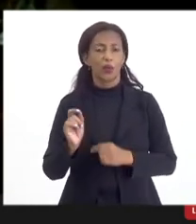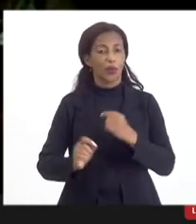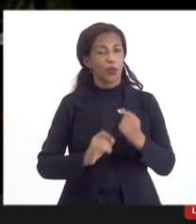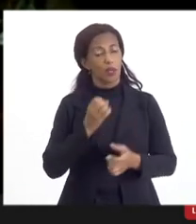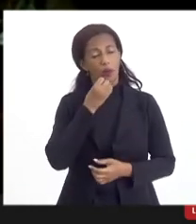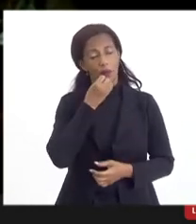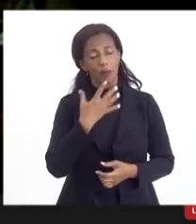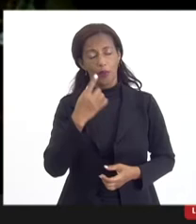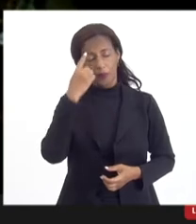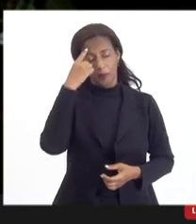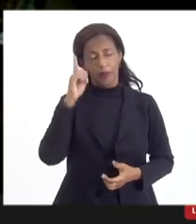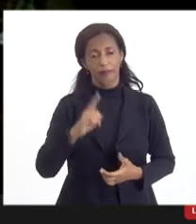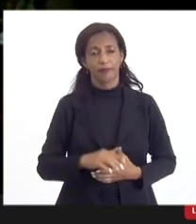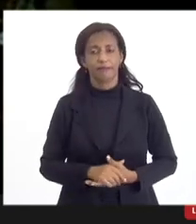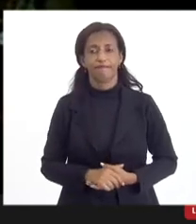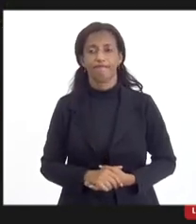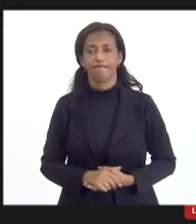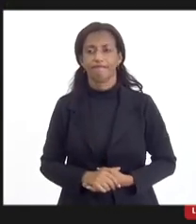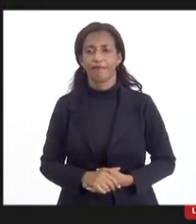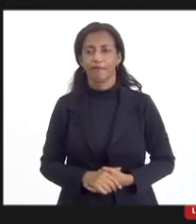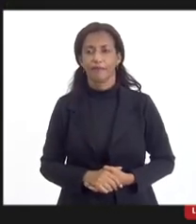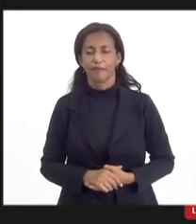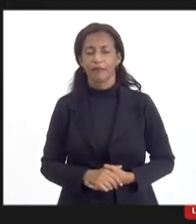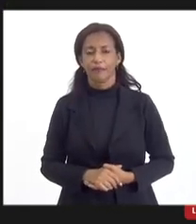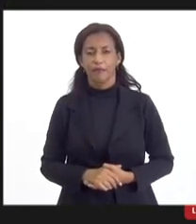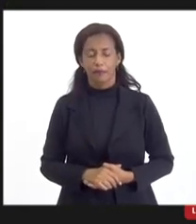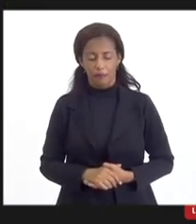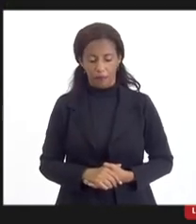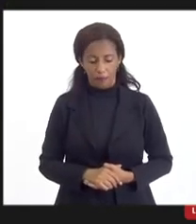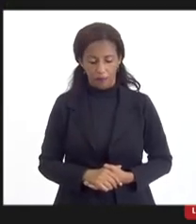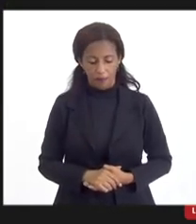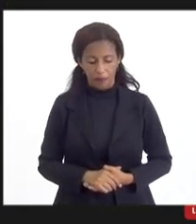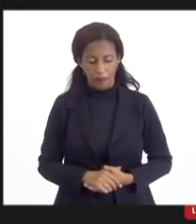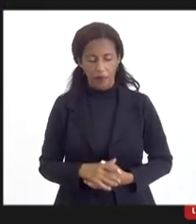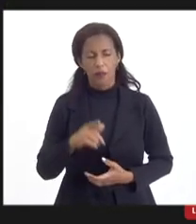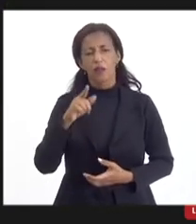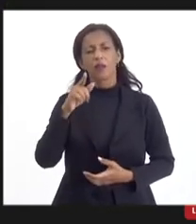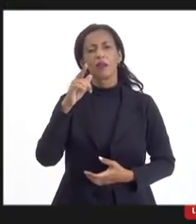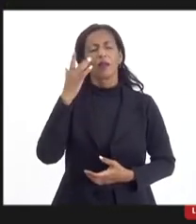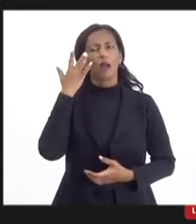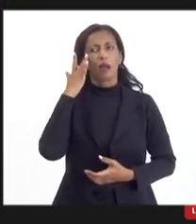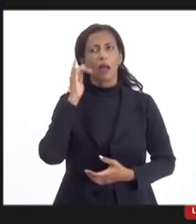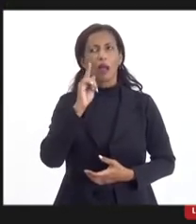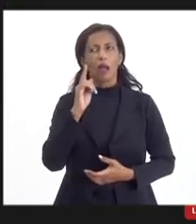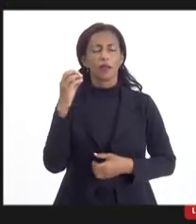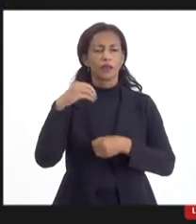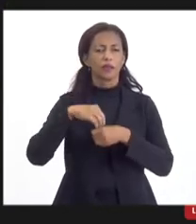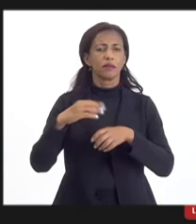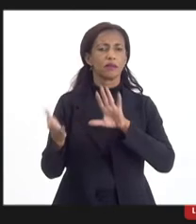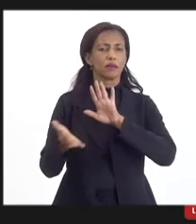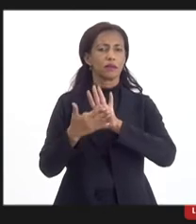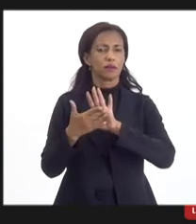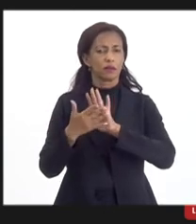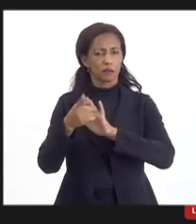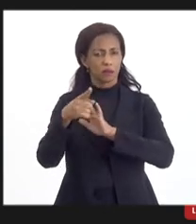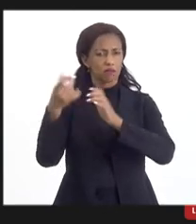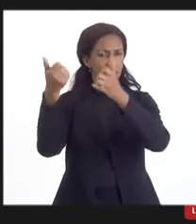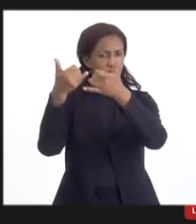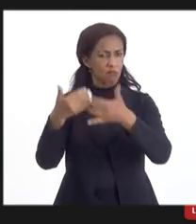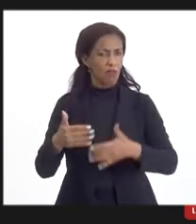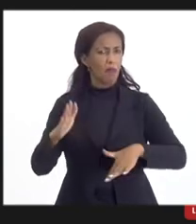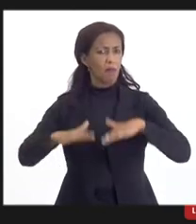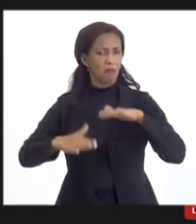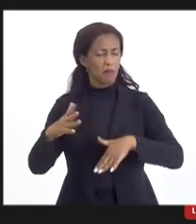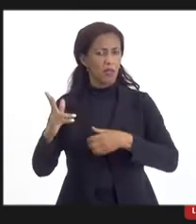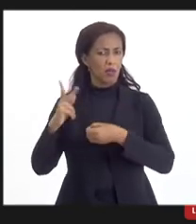ideia, está certo? Está certo. O senhor acha, o senhor Alberto, dentro dessa proposta que o senhor falou, mesmo a